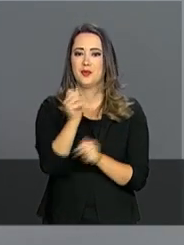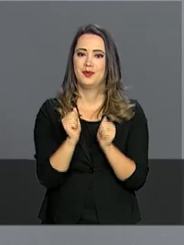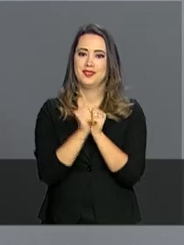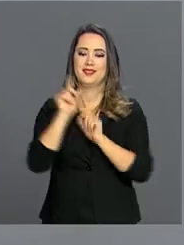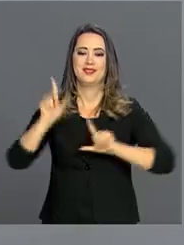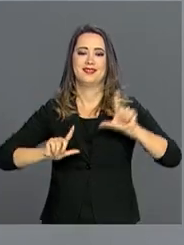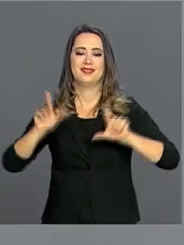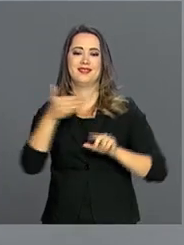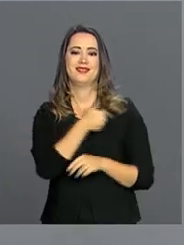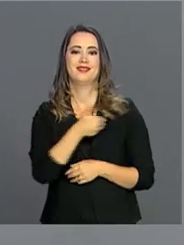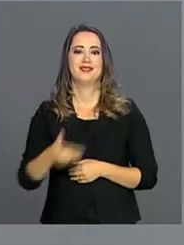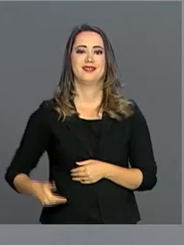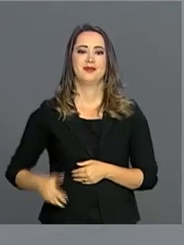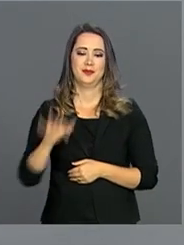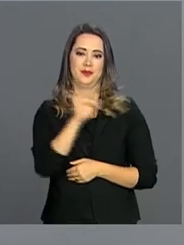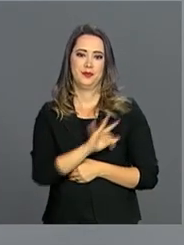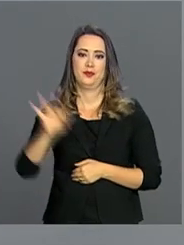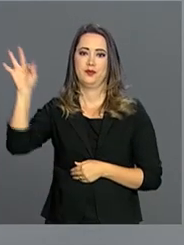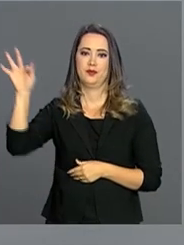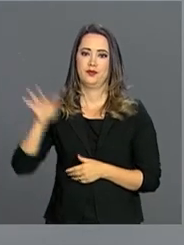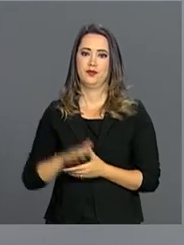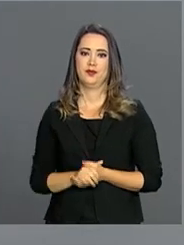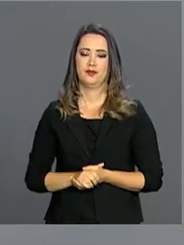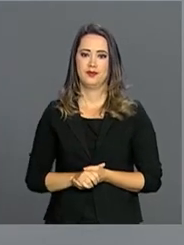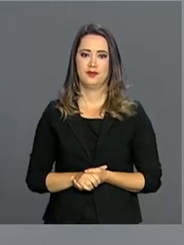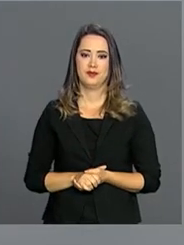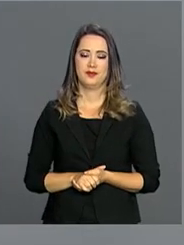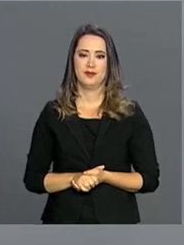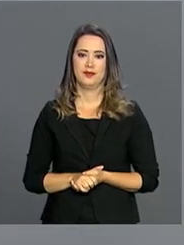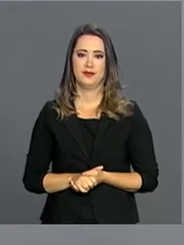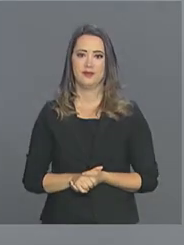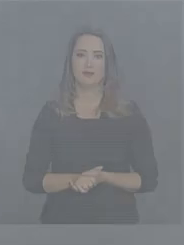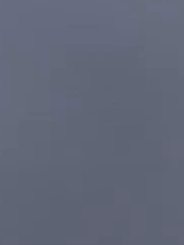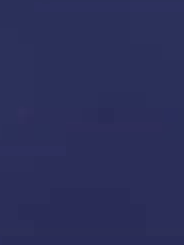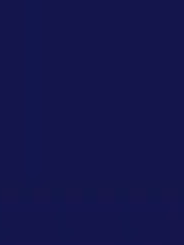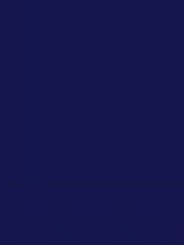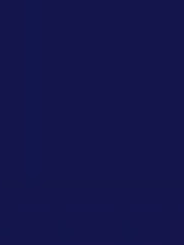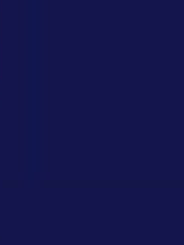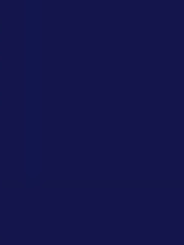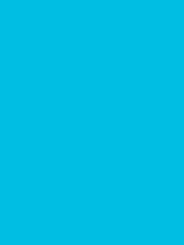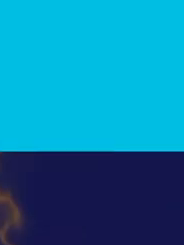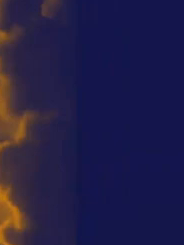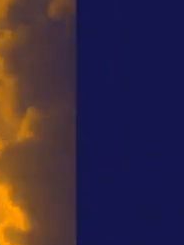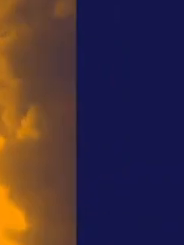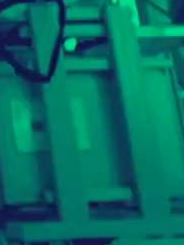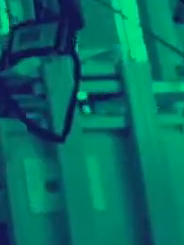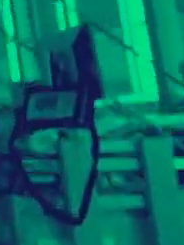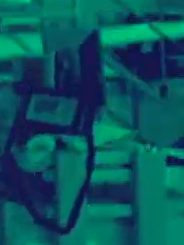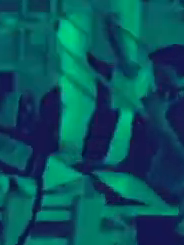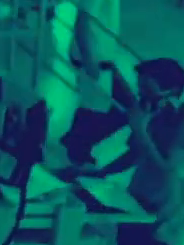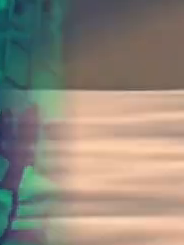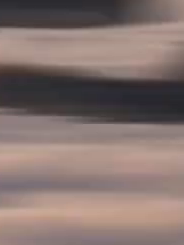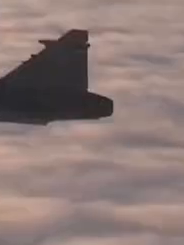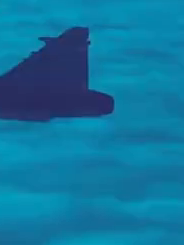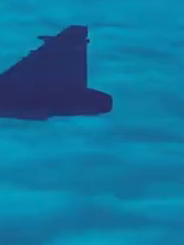você e continue com a gente aqui na NBR, TV do Governo Federal. Música